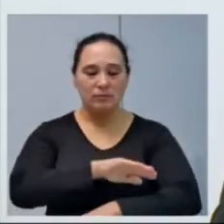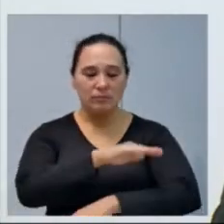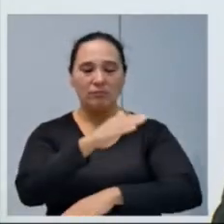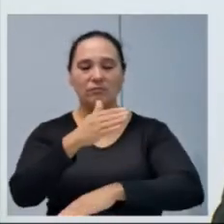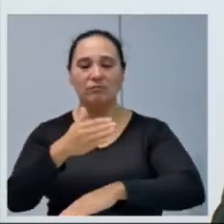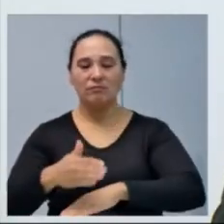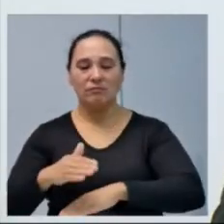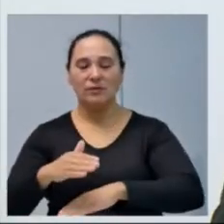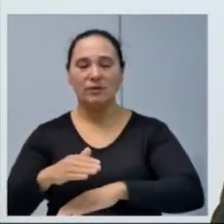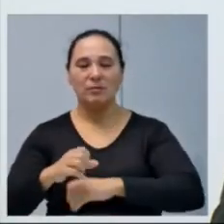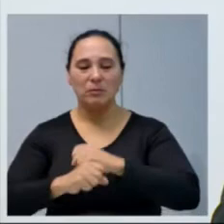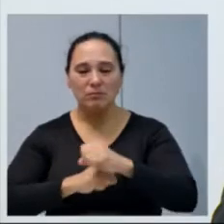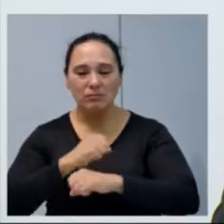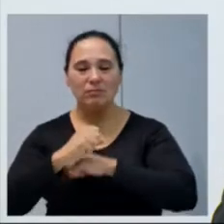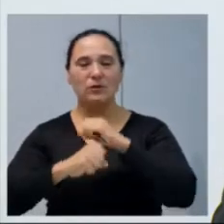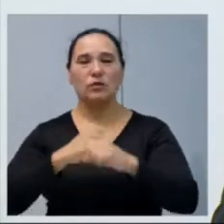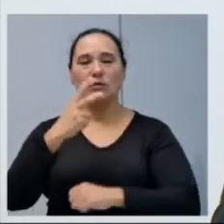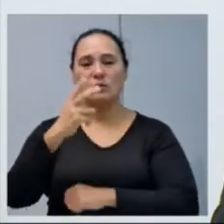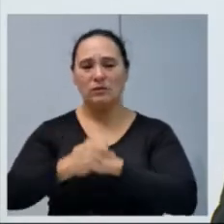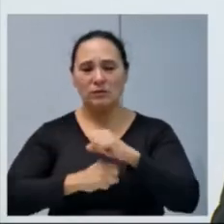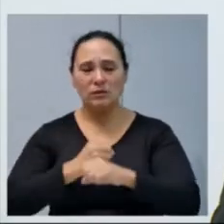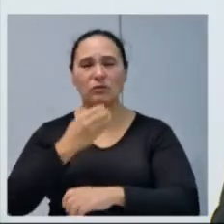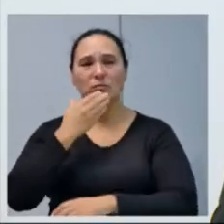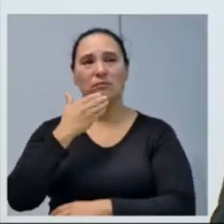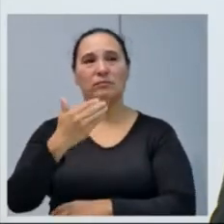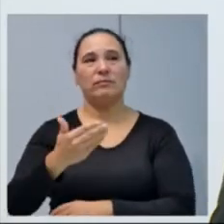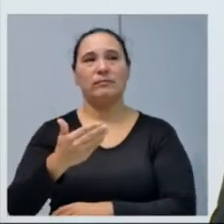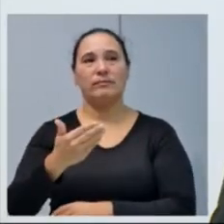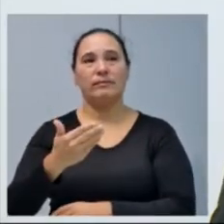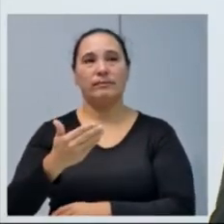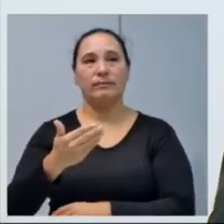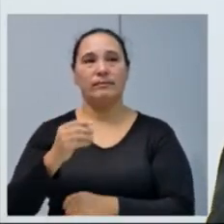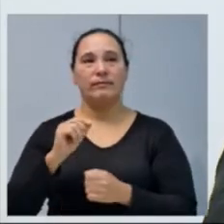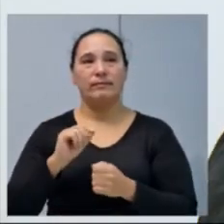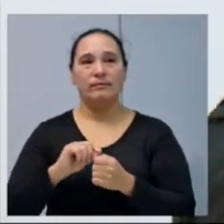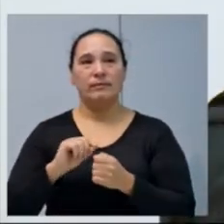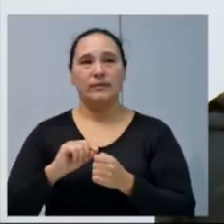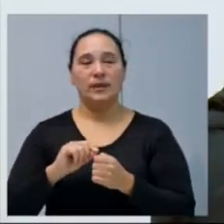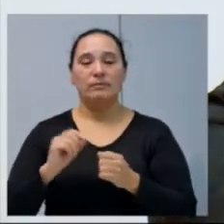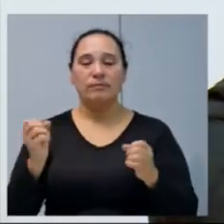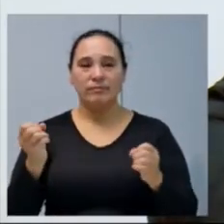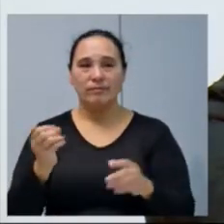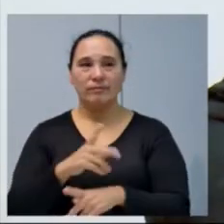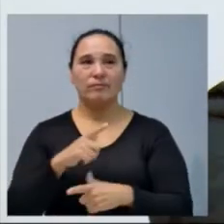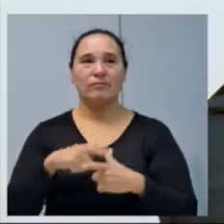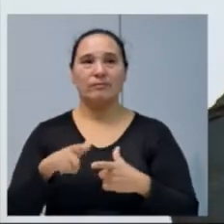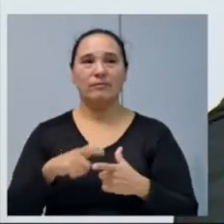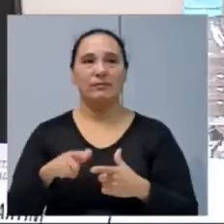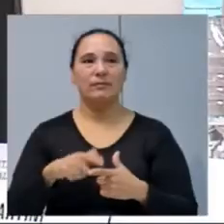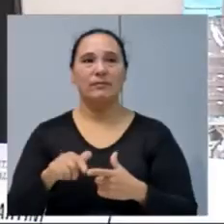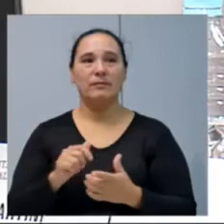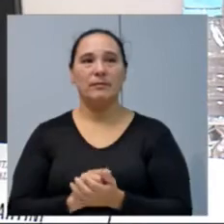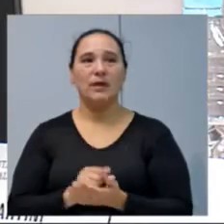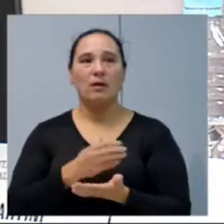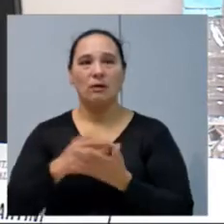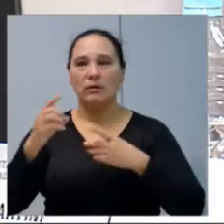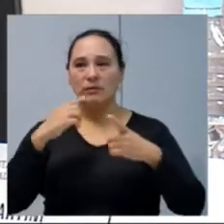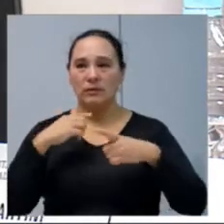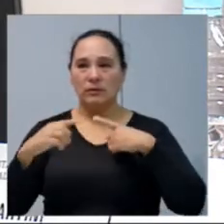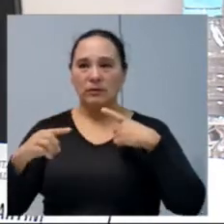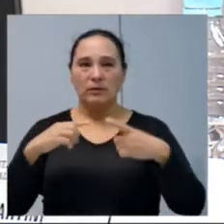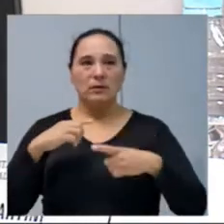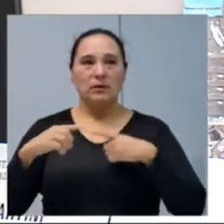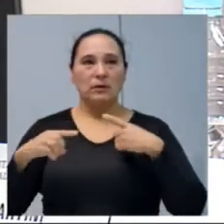levado mais de ano, dois anos, alguns pedidos, para se solucionar esses problemas. Continua a discussão,